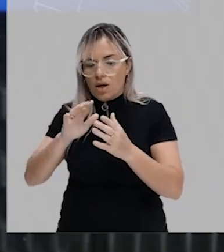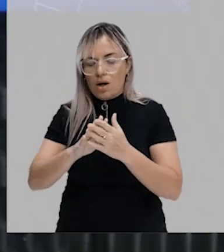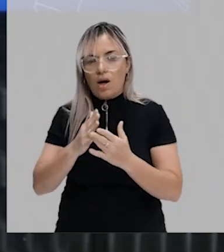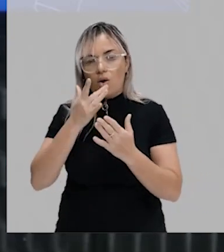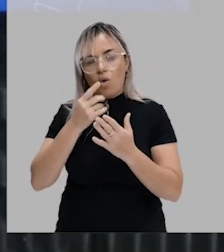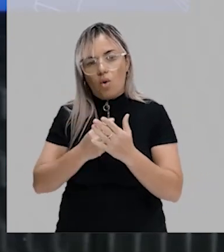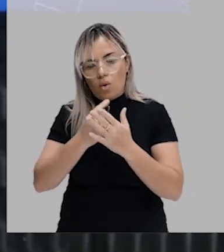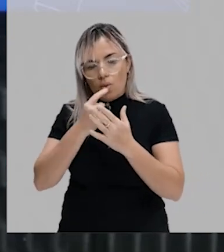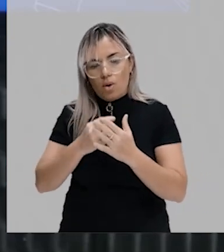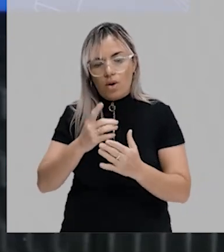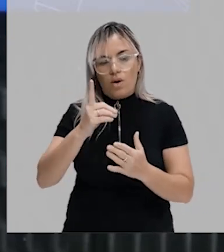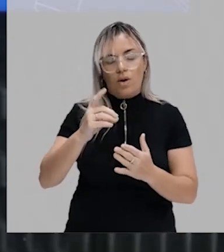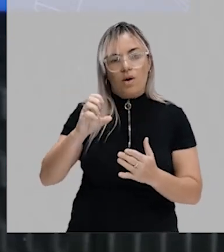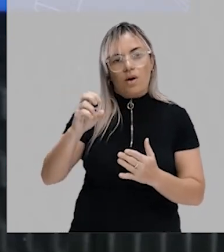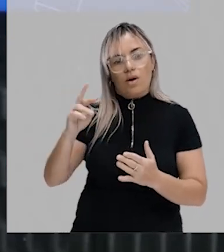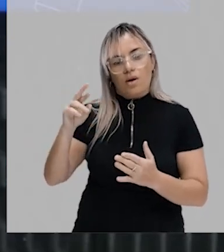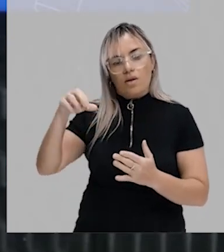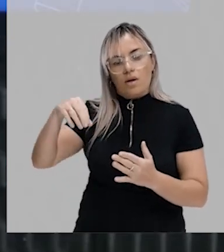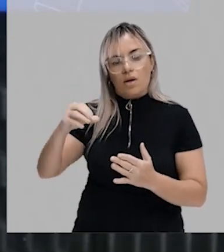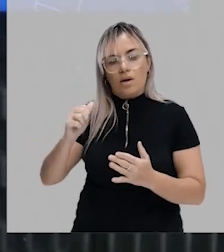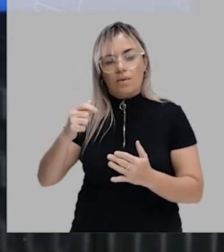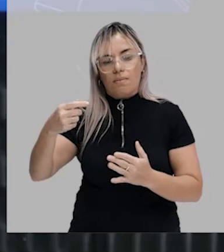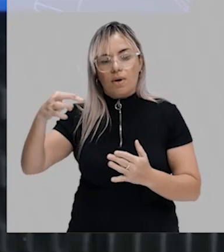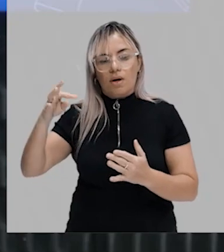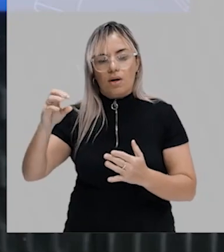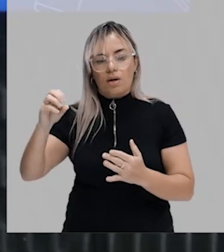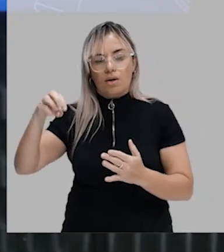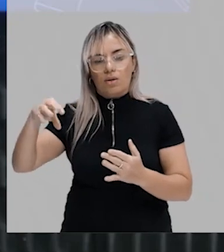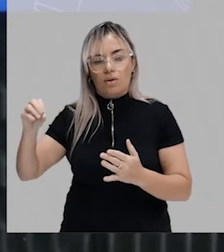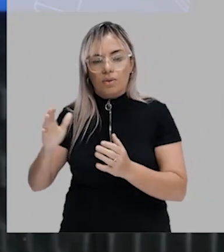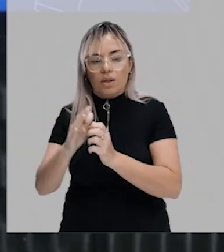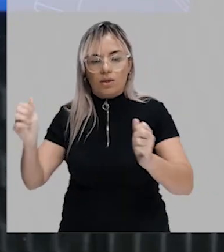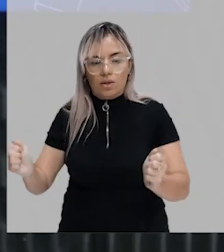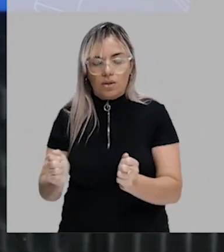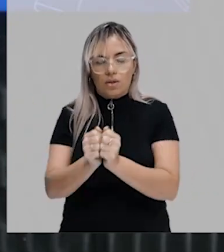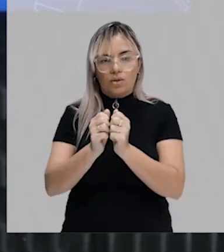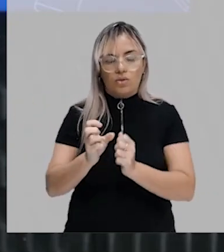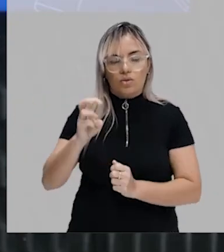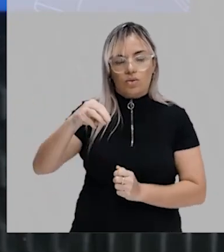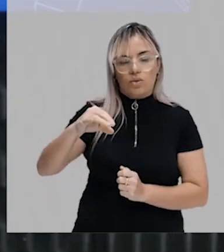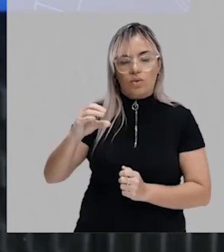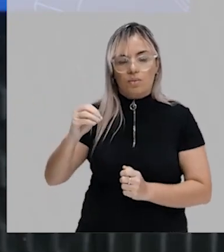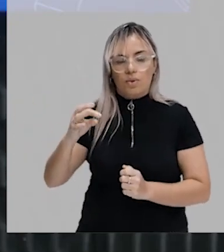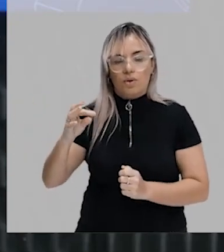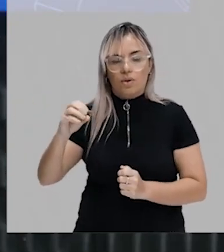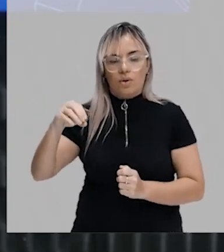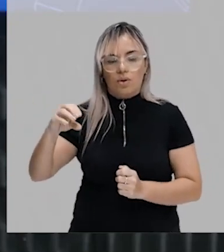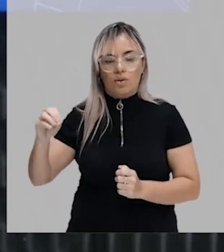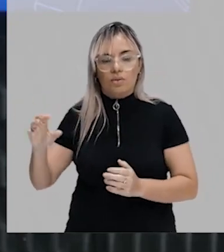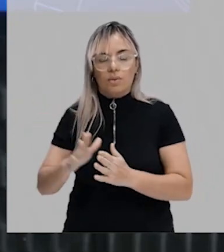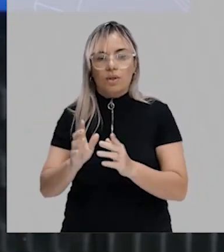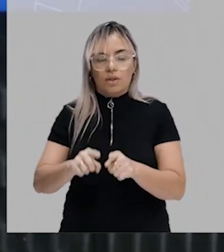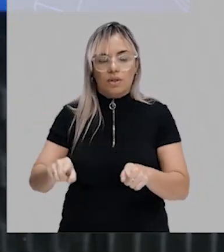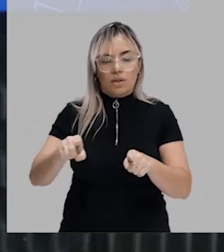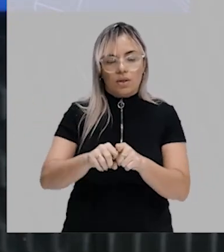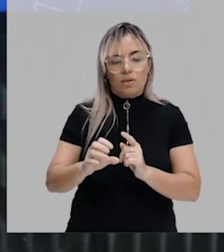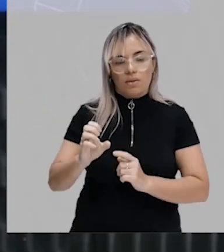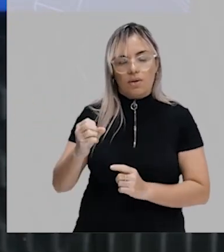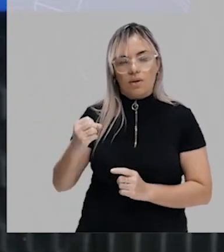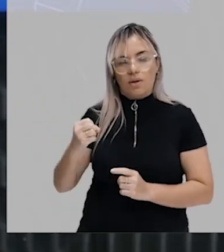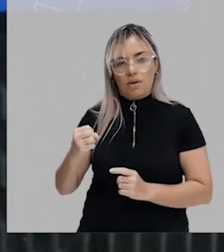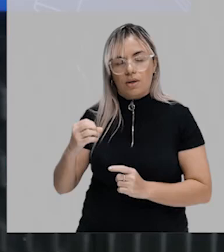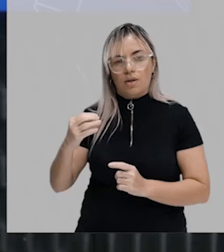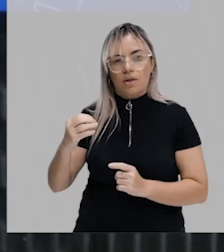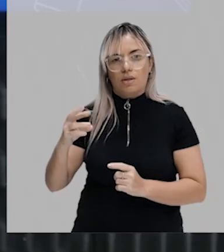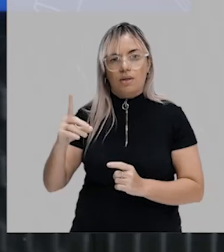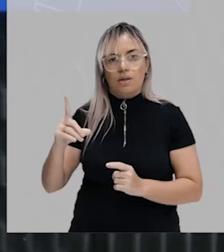estar formando, vai estar juntamente com essa estrutura chamada de miótomo e o esclerótomo. Cada estruturazinha dessa vai